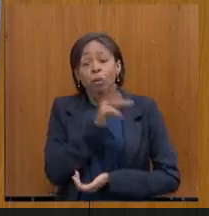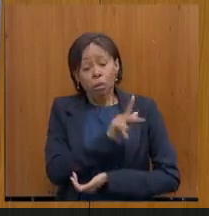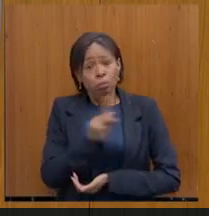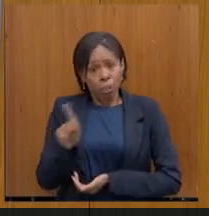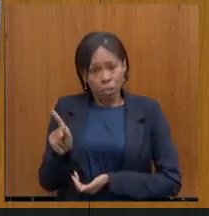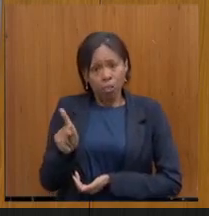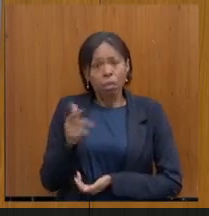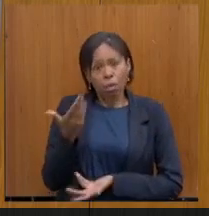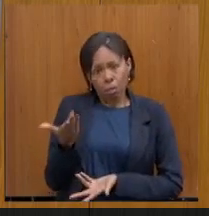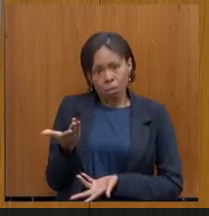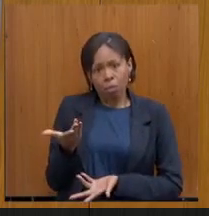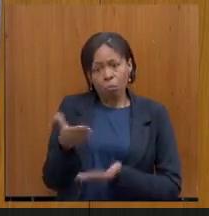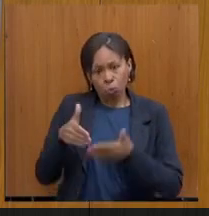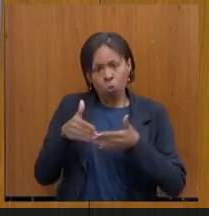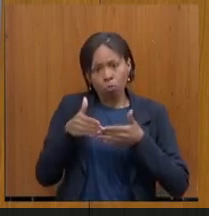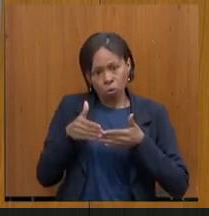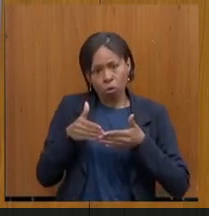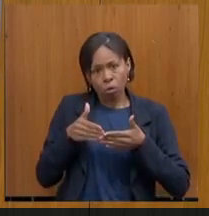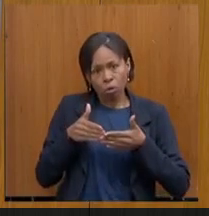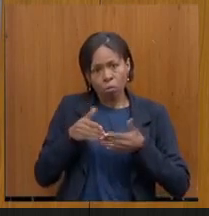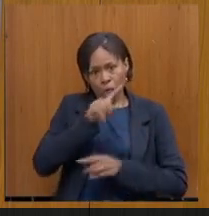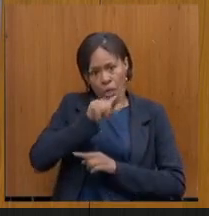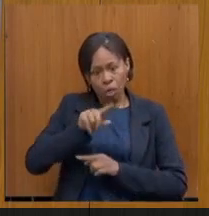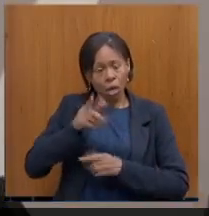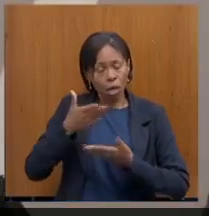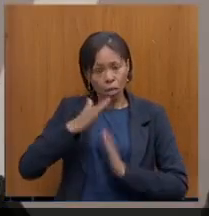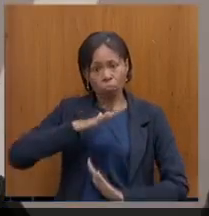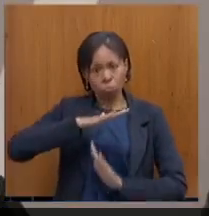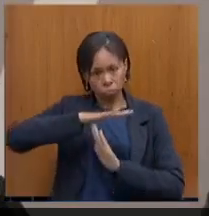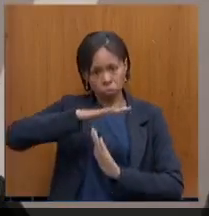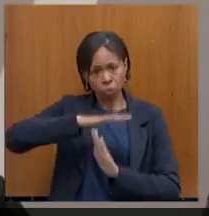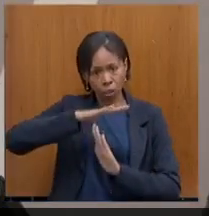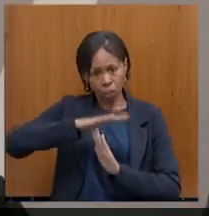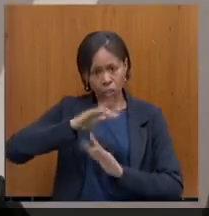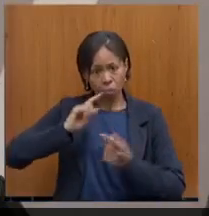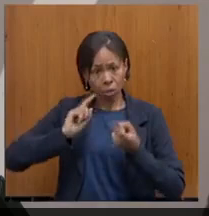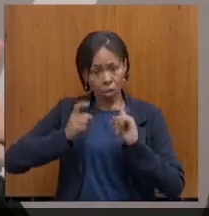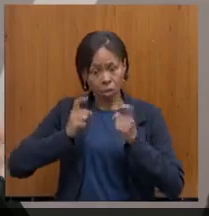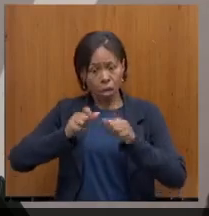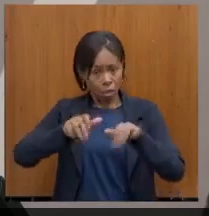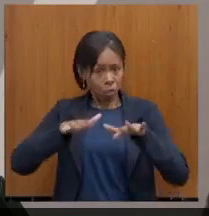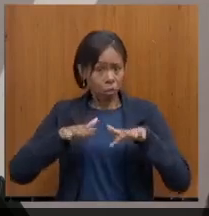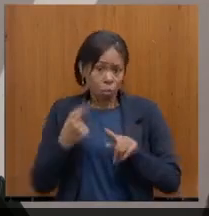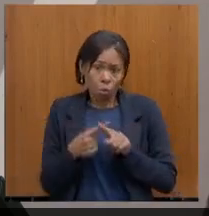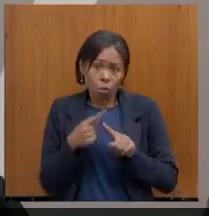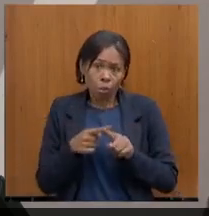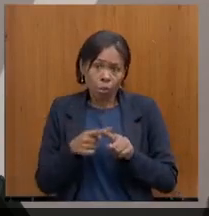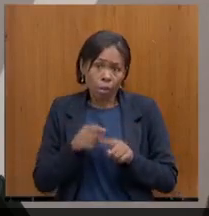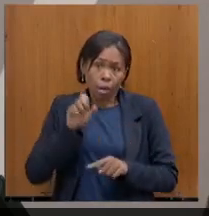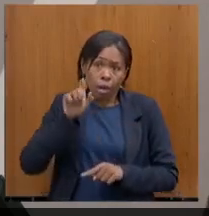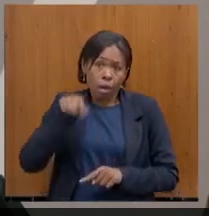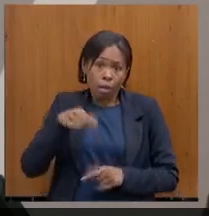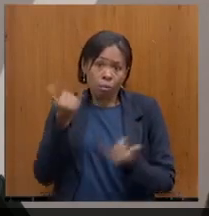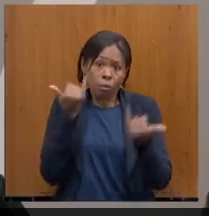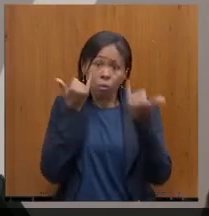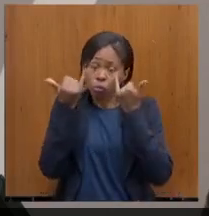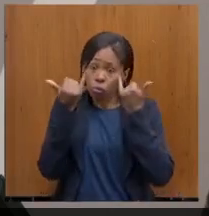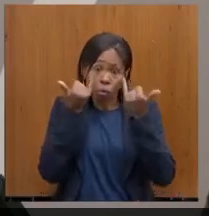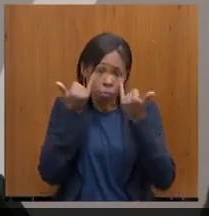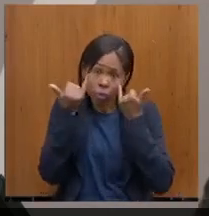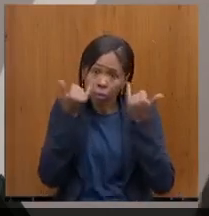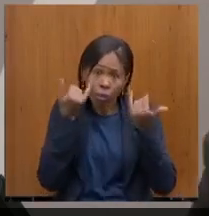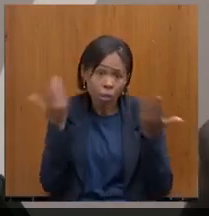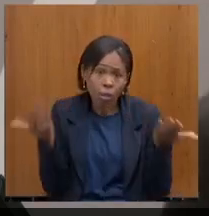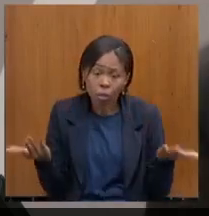eu pediria pela ordem para a gente suspender a reunião para o secretário, porque é uma informação que eu acredito que o senhor, se não tem ela todo dia, tem toda